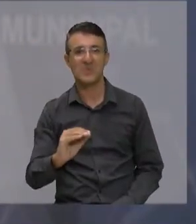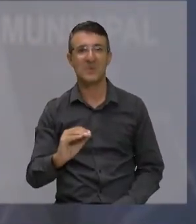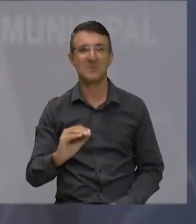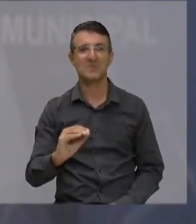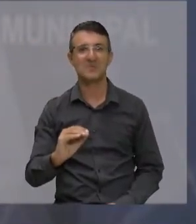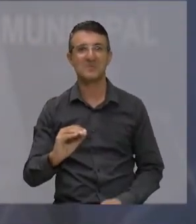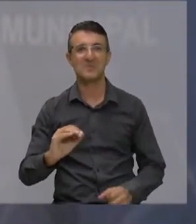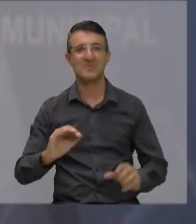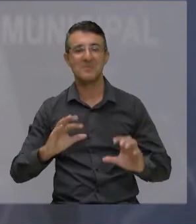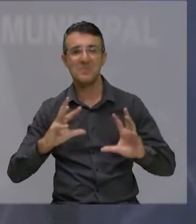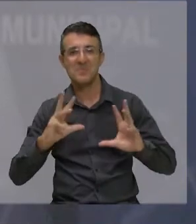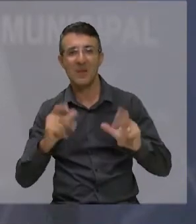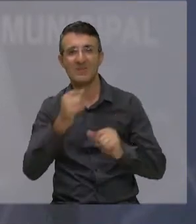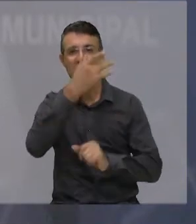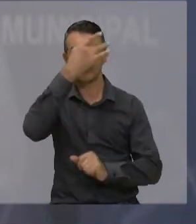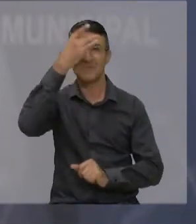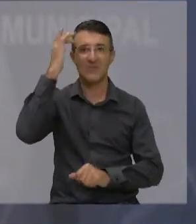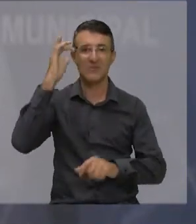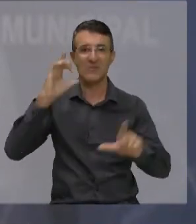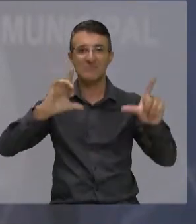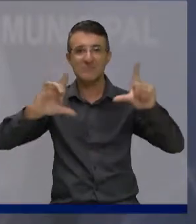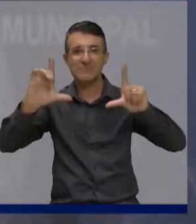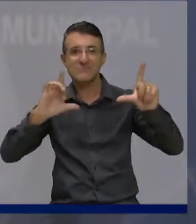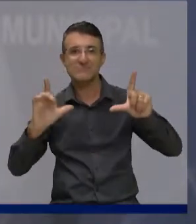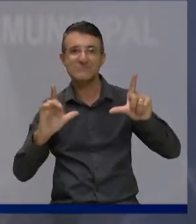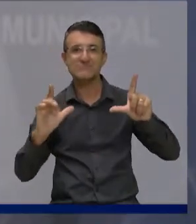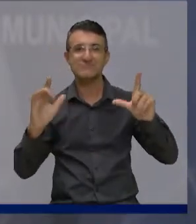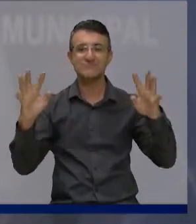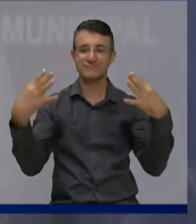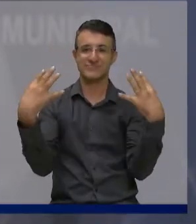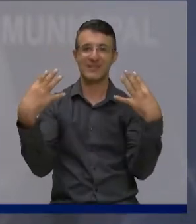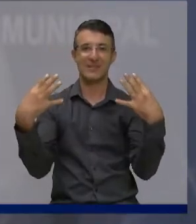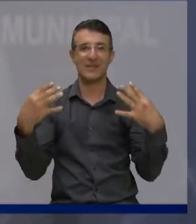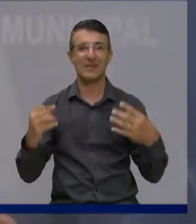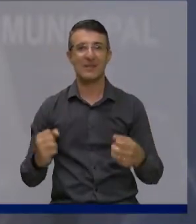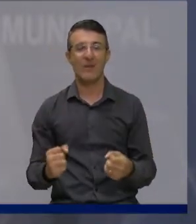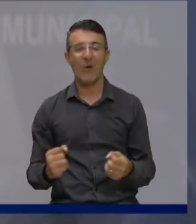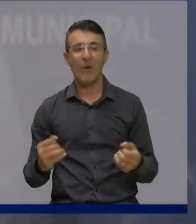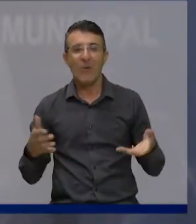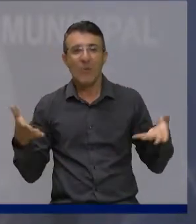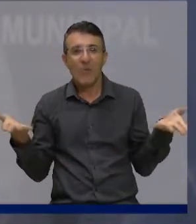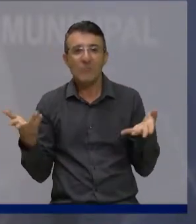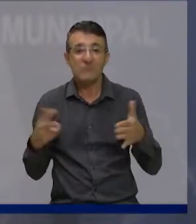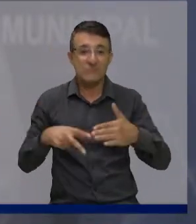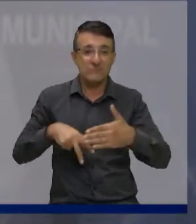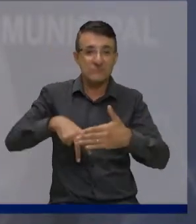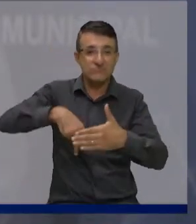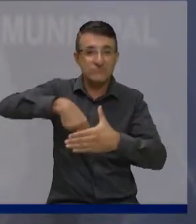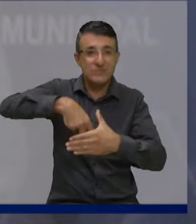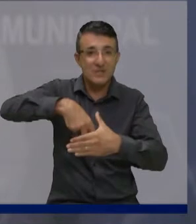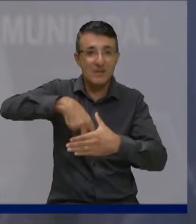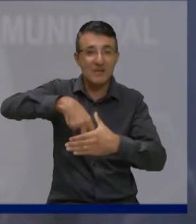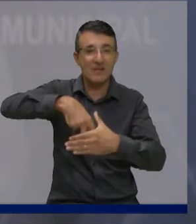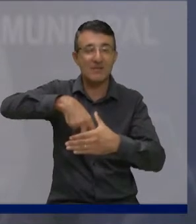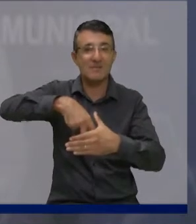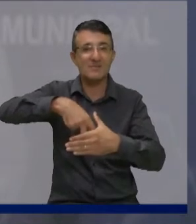Câmara. Eu venho às tribunas na noite de hoje. Primeiramente, quero aqui fazer uma